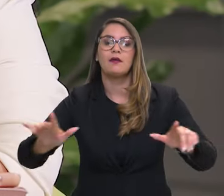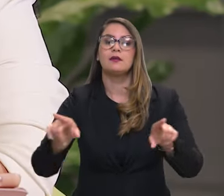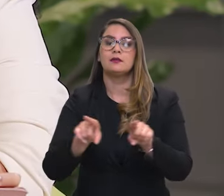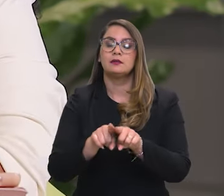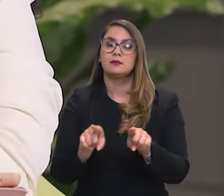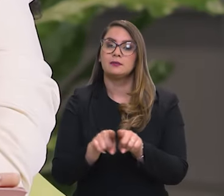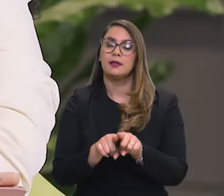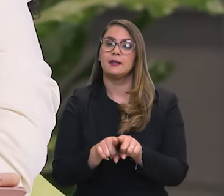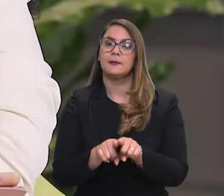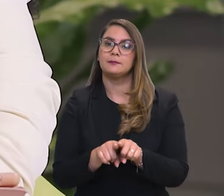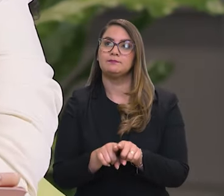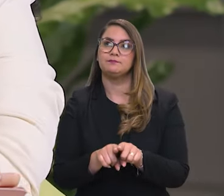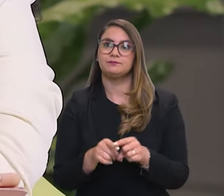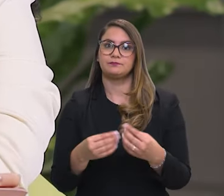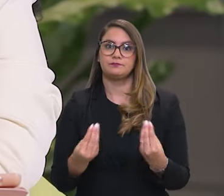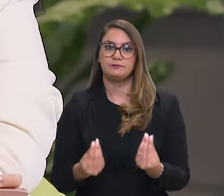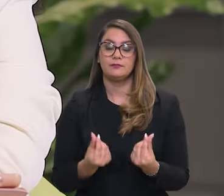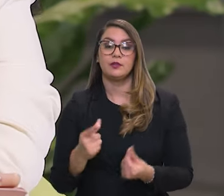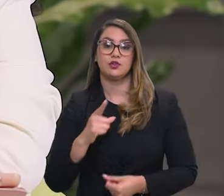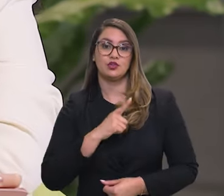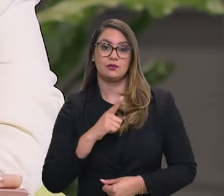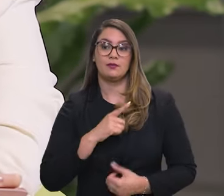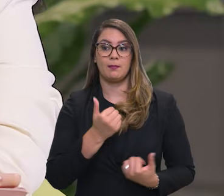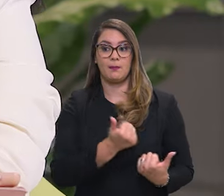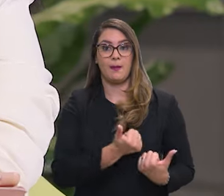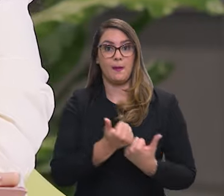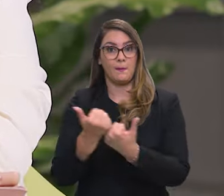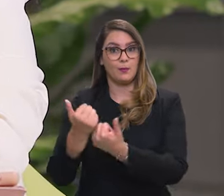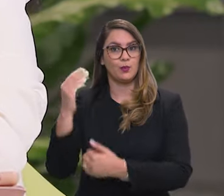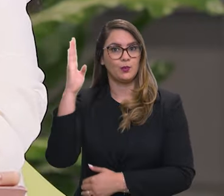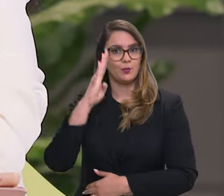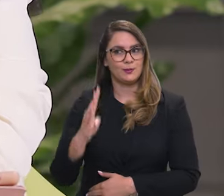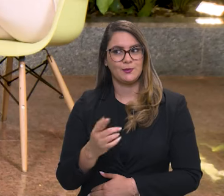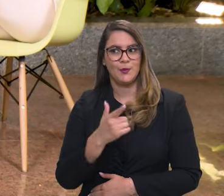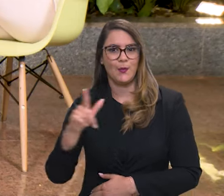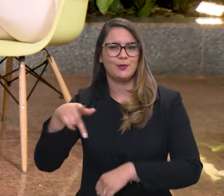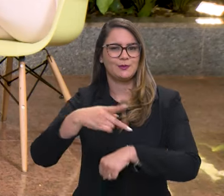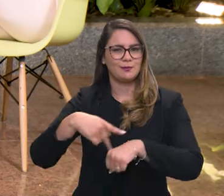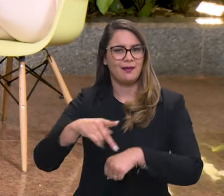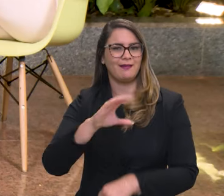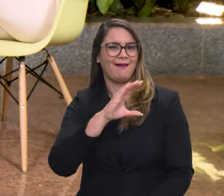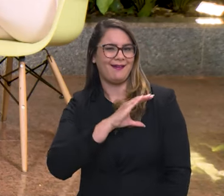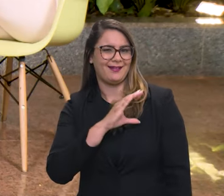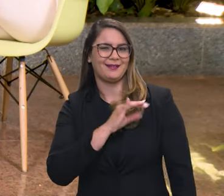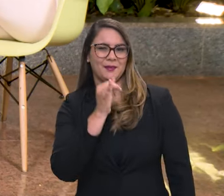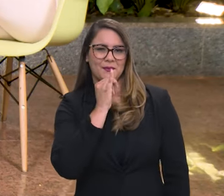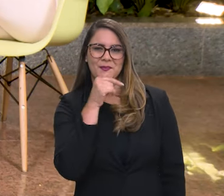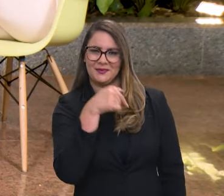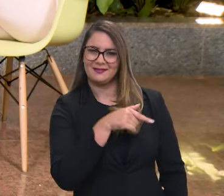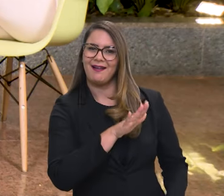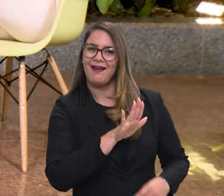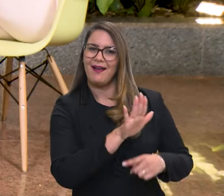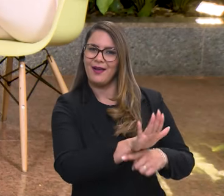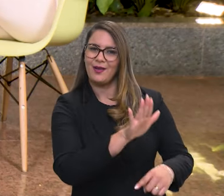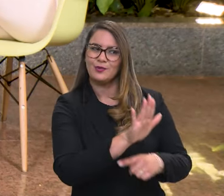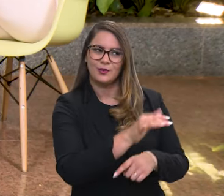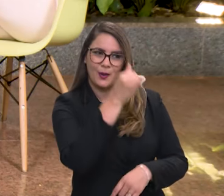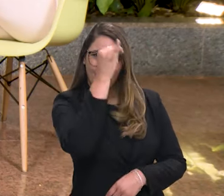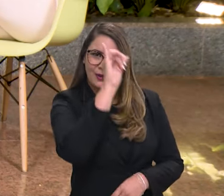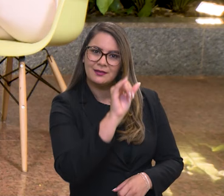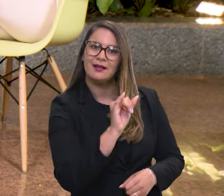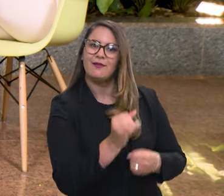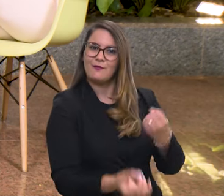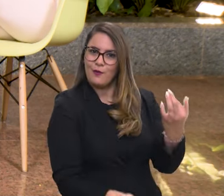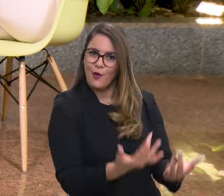Inclusive, tivemos apoio brasileiro em outros países, no Canadá, por exemplo, para ajudar também ao combate ao fogo nessas